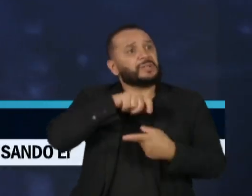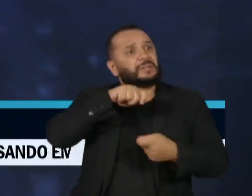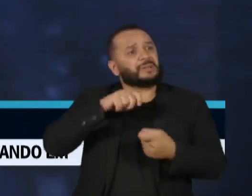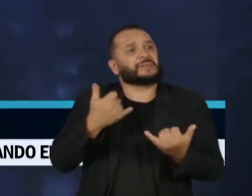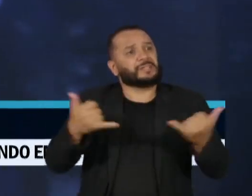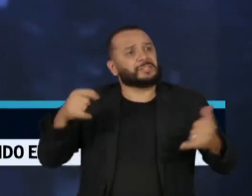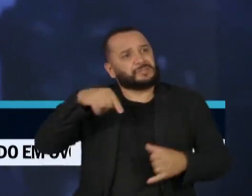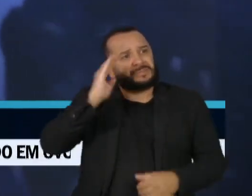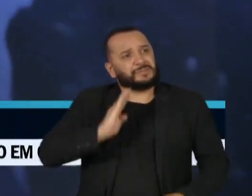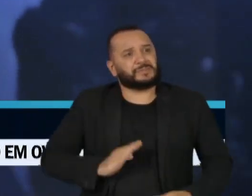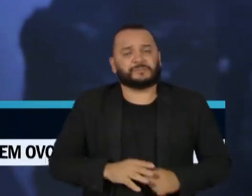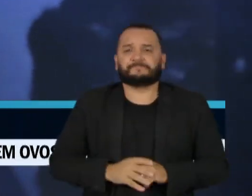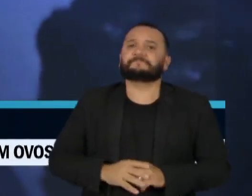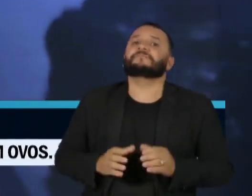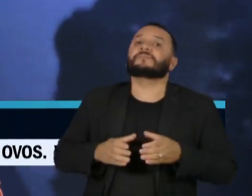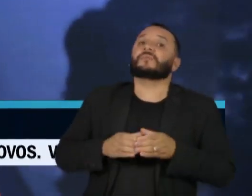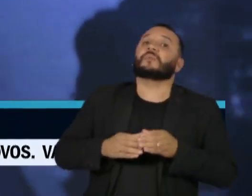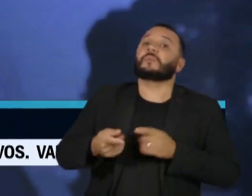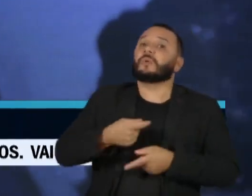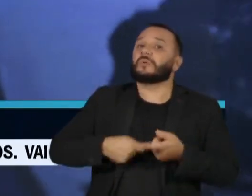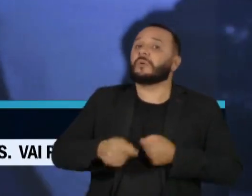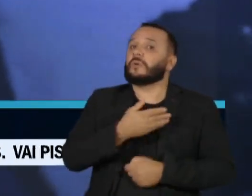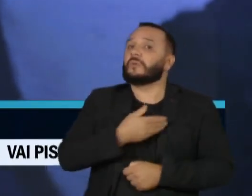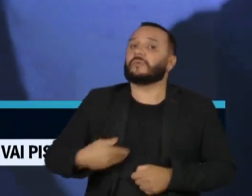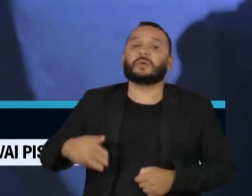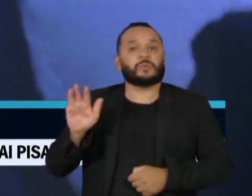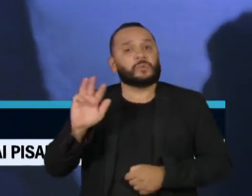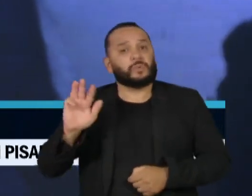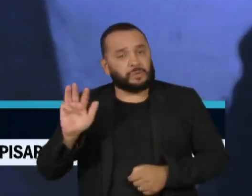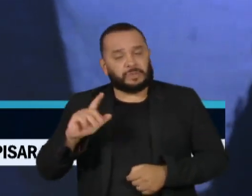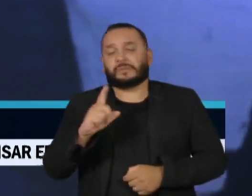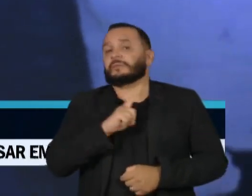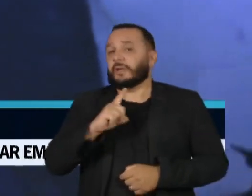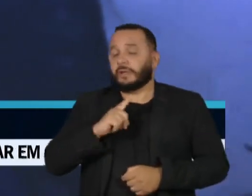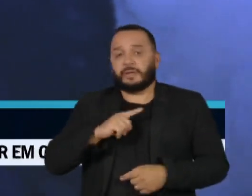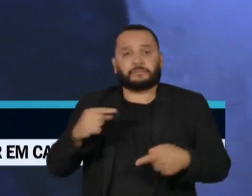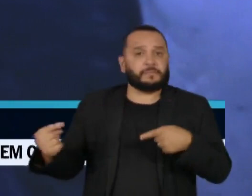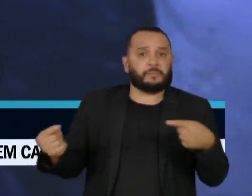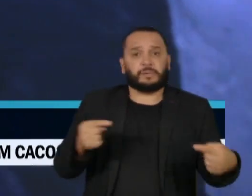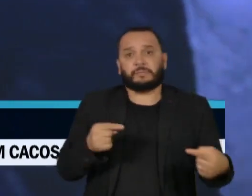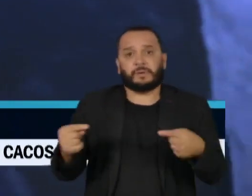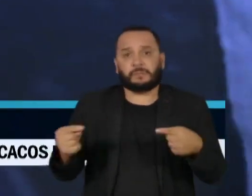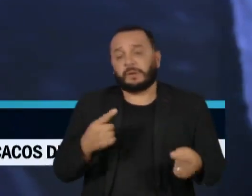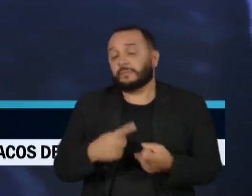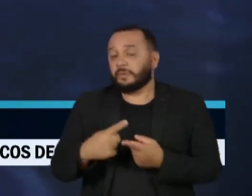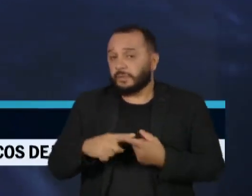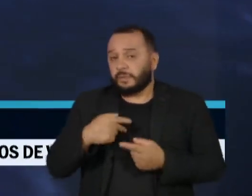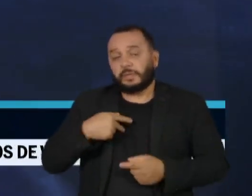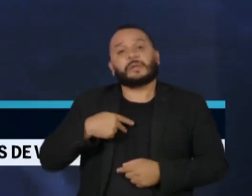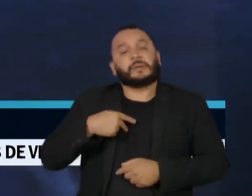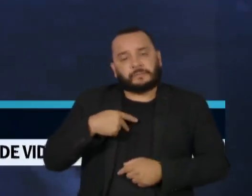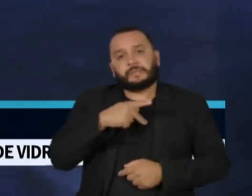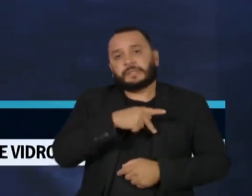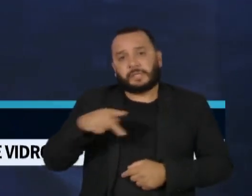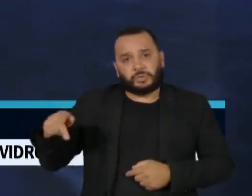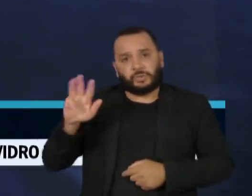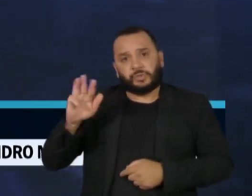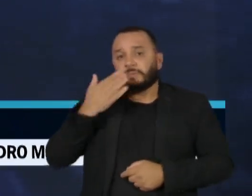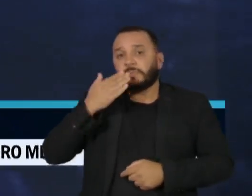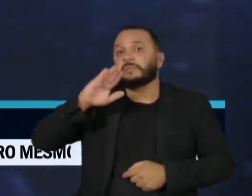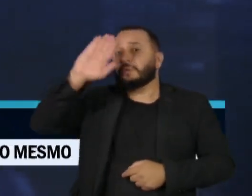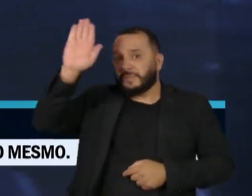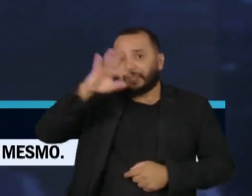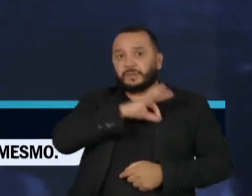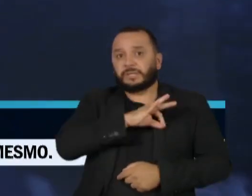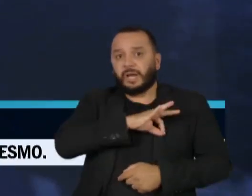A equipe econômica do governo Lula vive um impasse. O presidente prometeu aumentar o salário mínimo, mas o impacto financeiro da